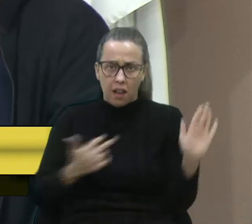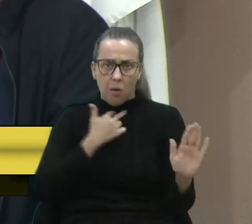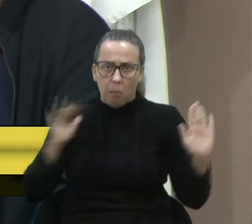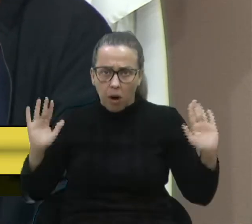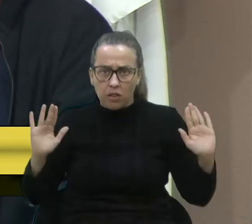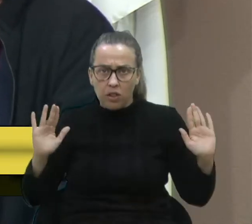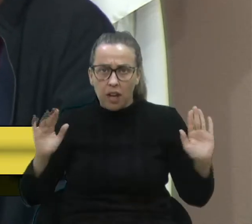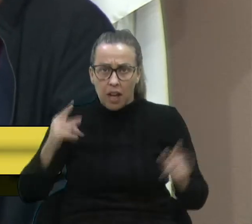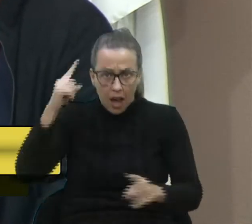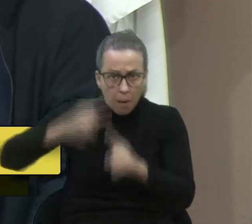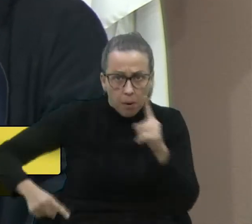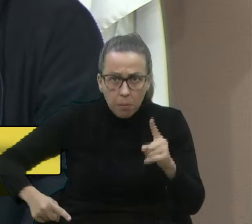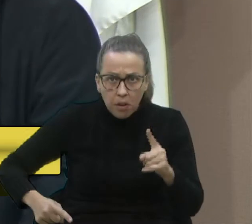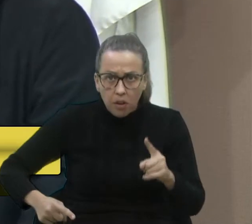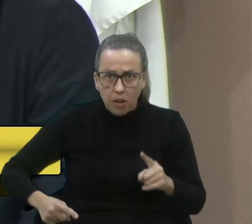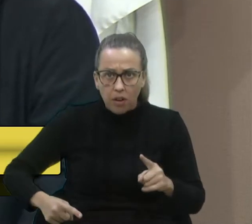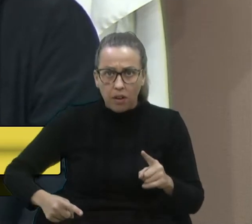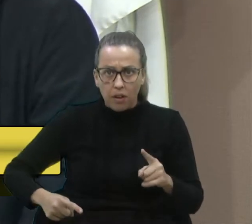É proibido.